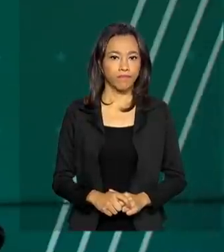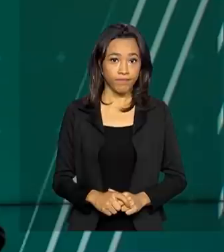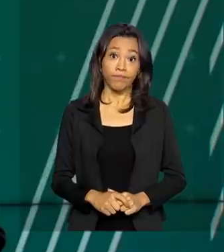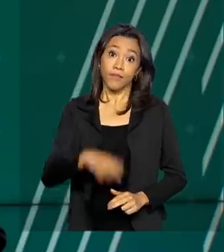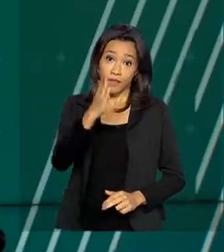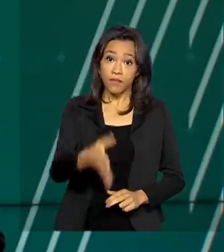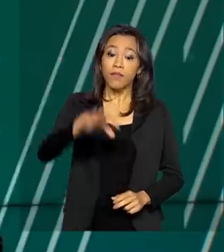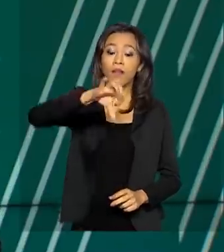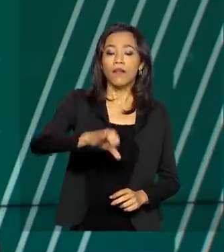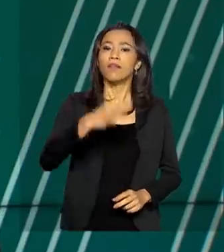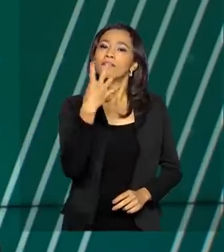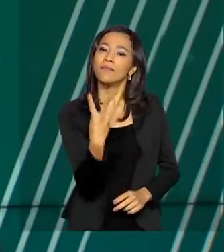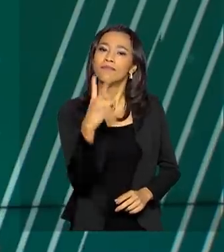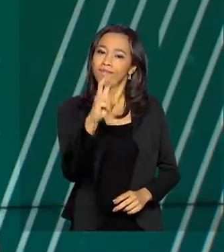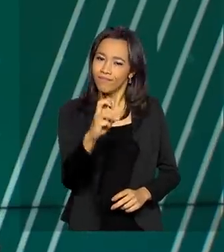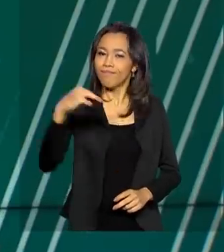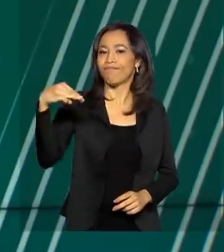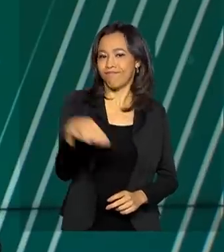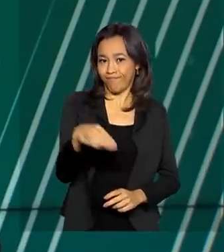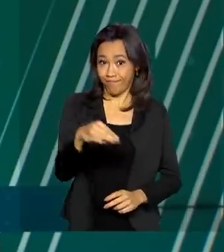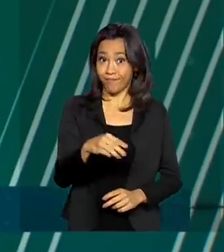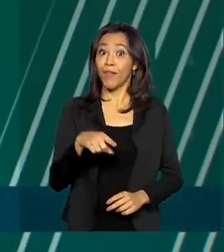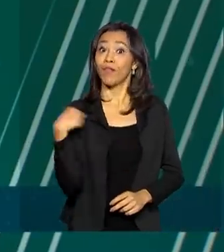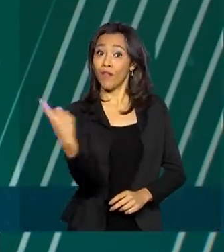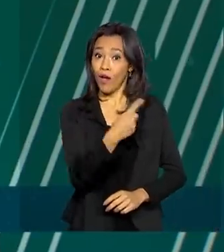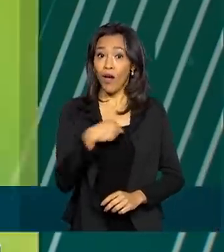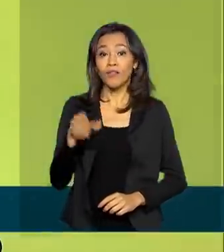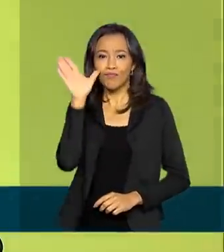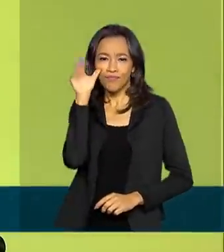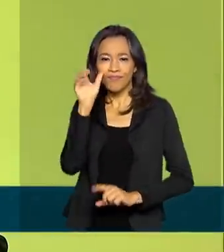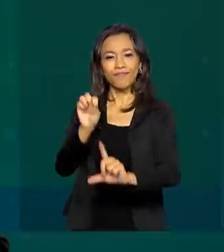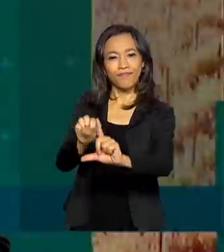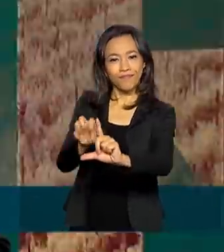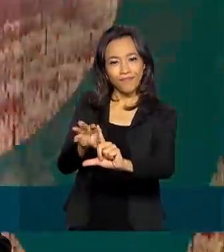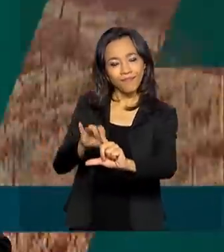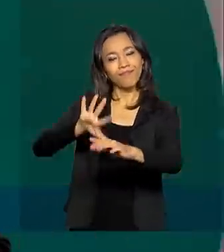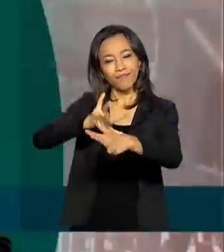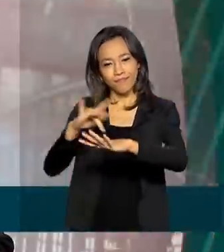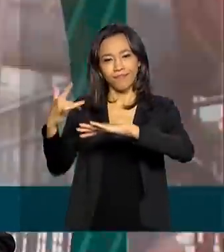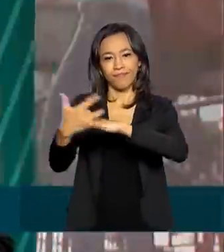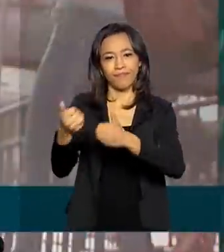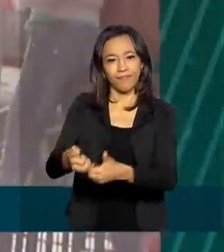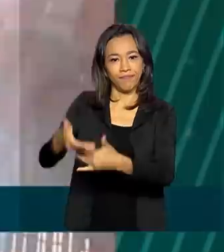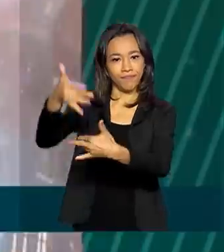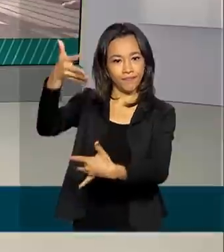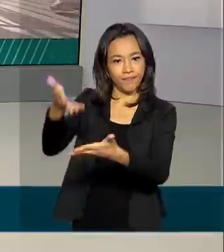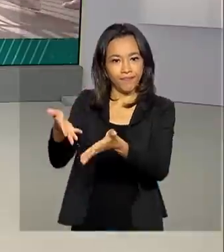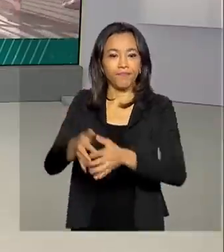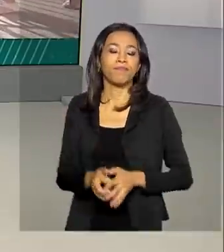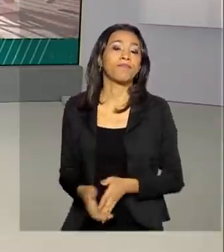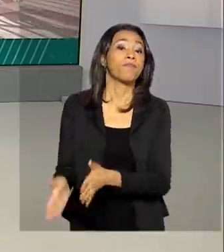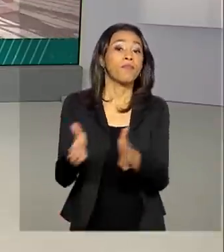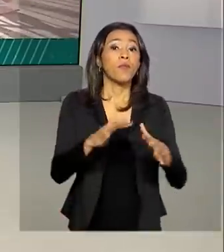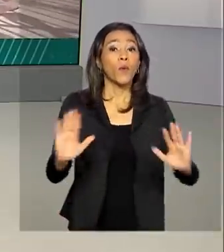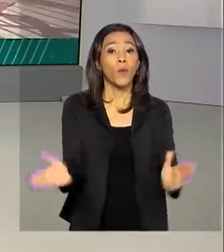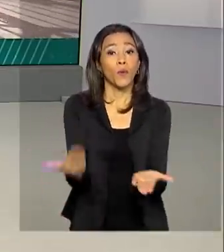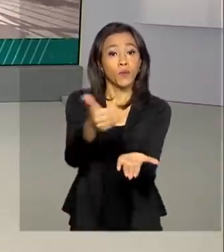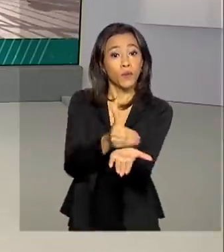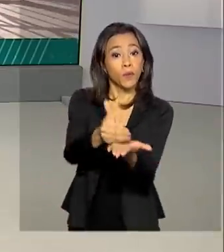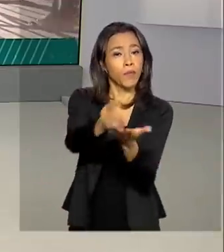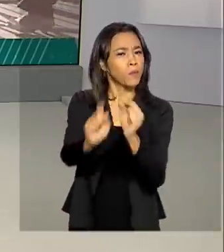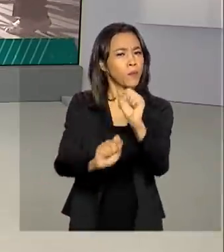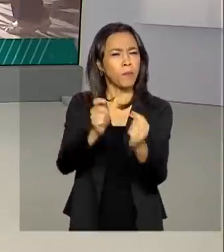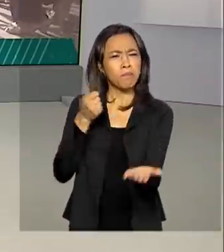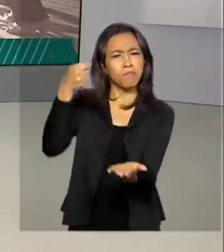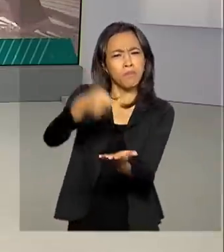São 9 horas e 45 minutos e estamos ao vivo também pelas redes sociais. Começa hoje o pagamento